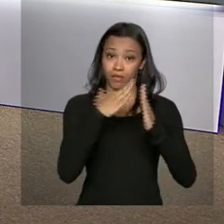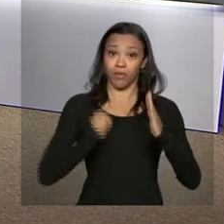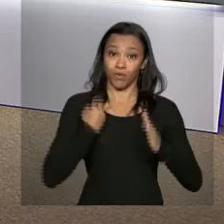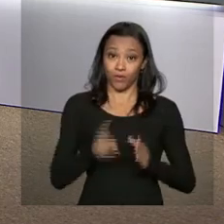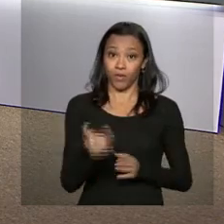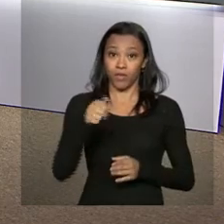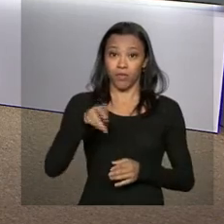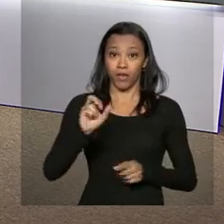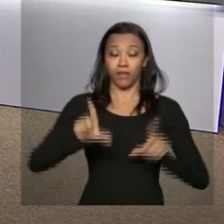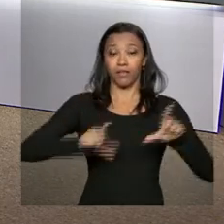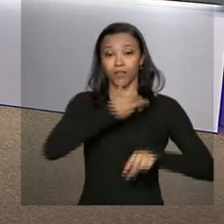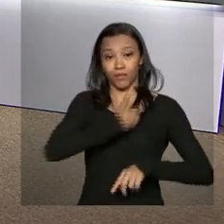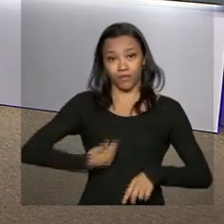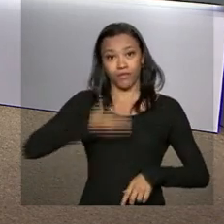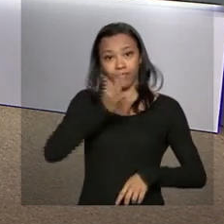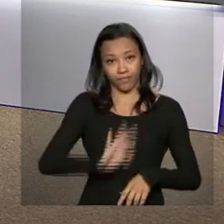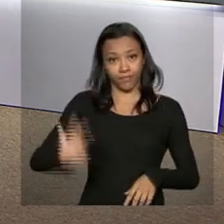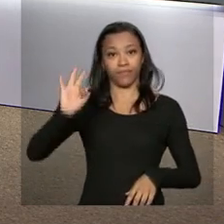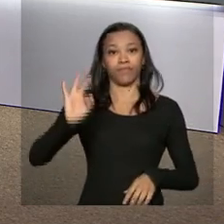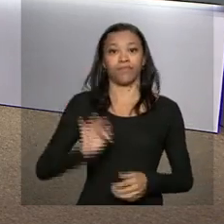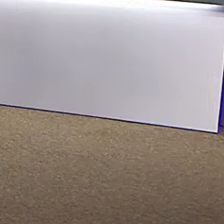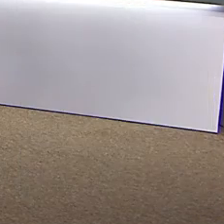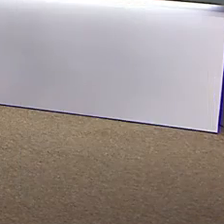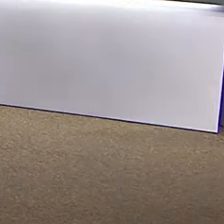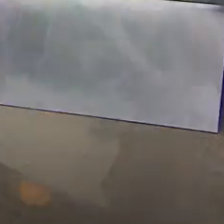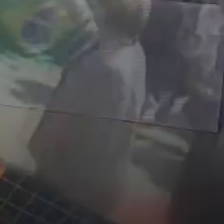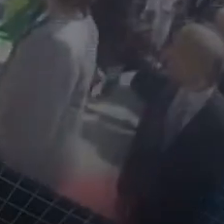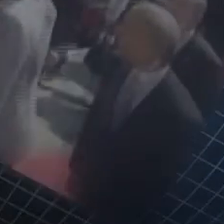Continue com a gente, NBR e TV do Governo Federal.